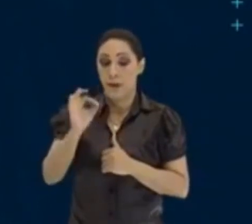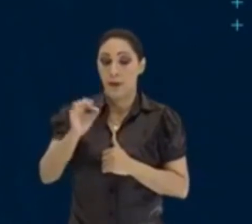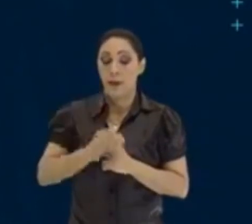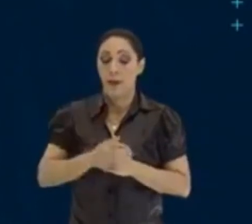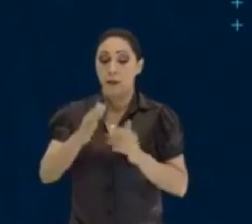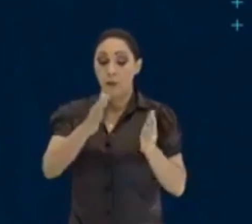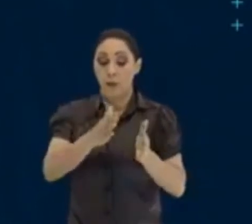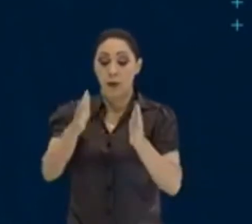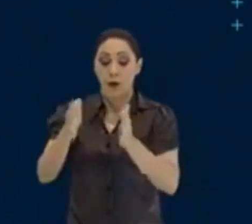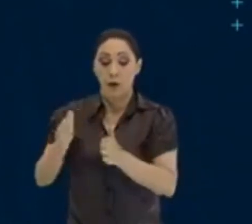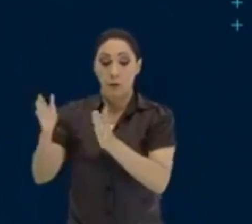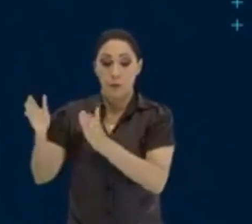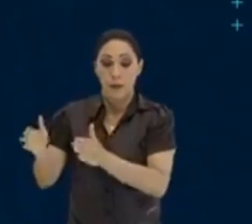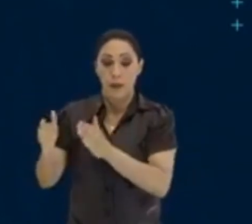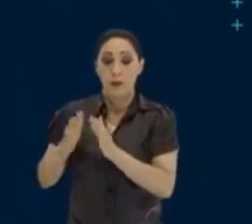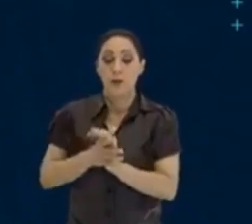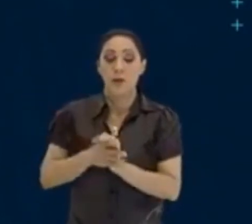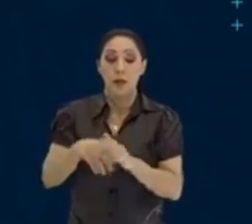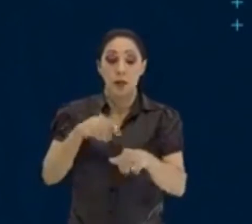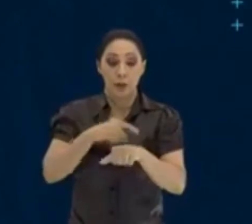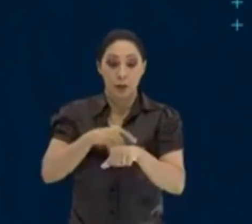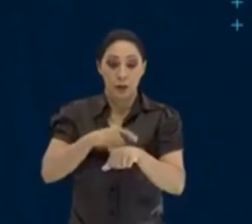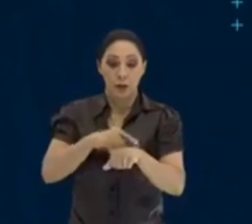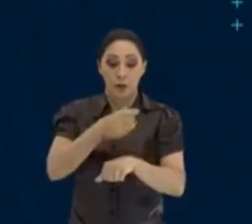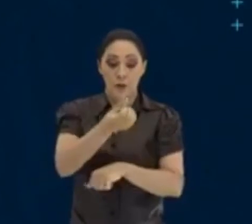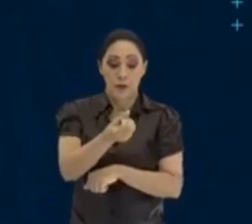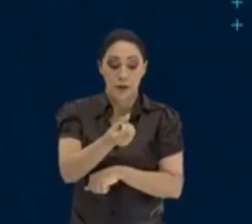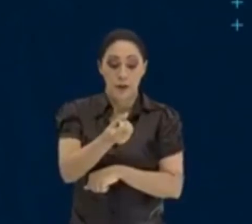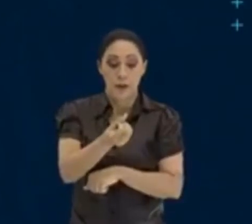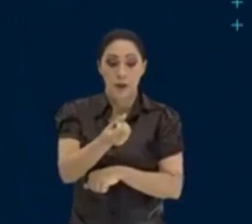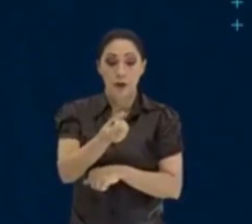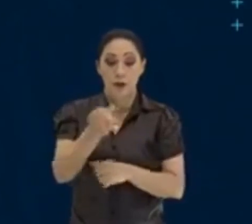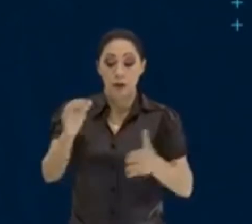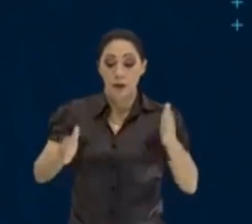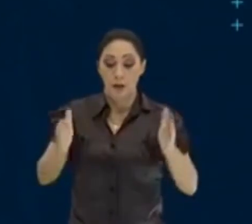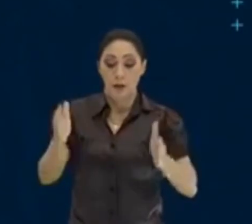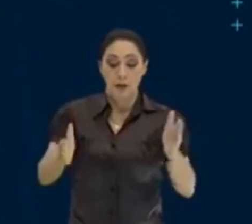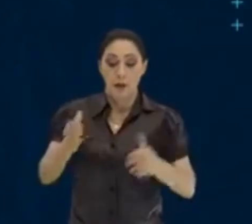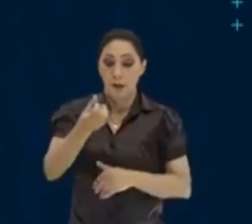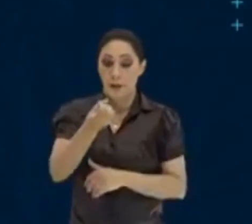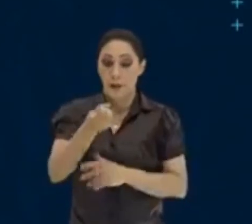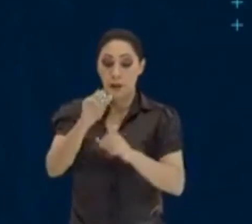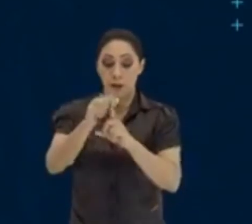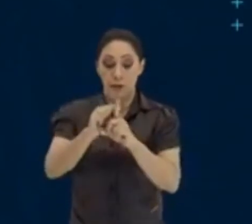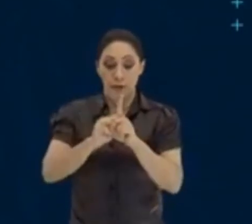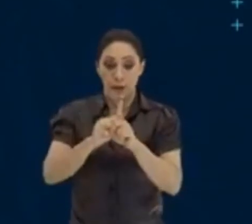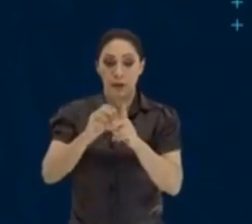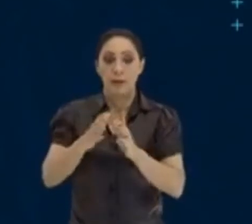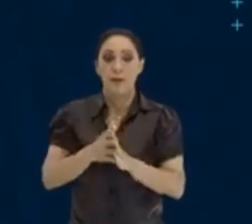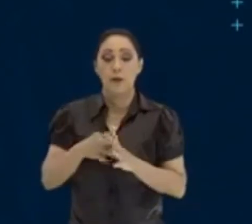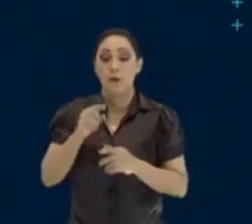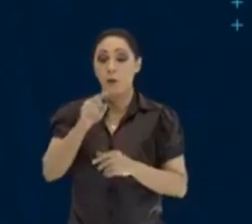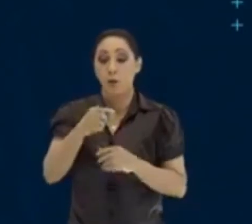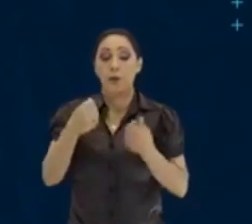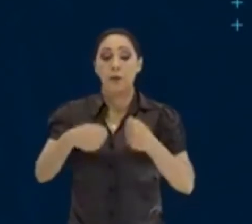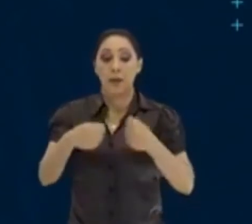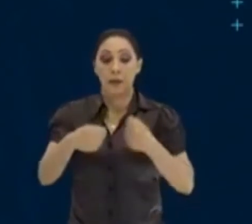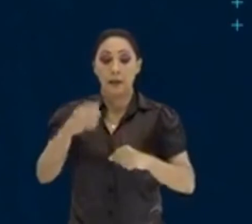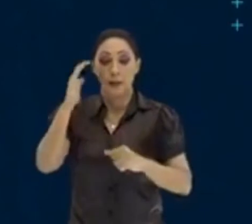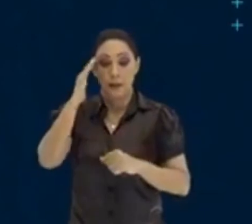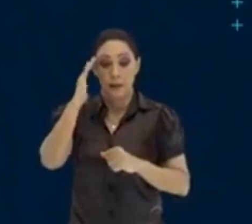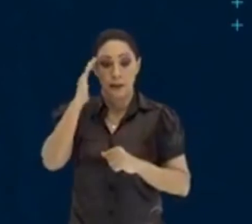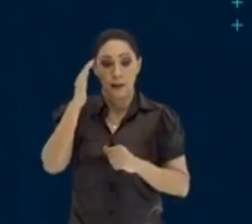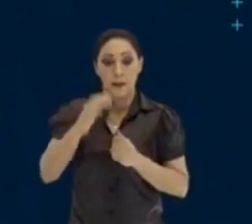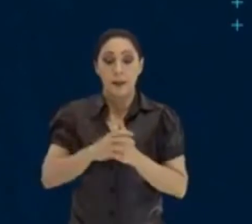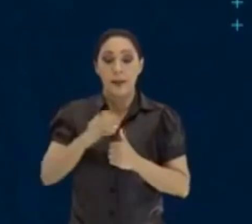mês. E o tempo, 6 meses. Tu só tem que te ligar, saber se a taxa e o